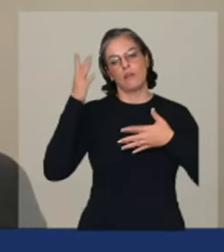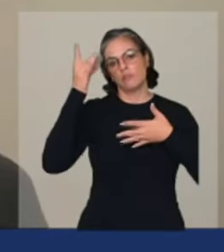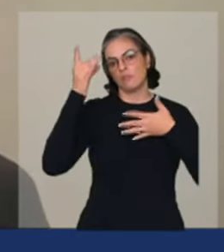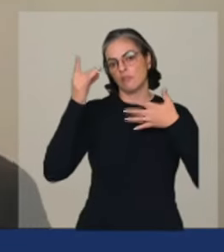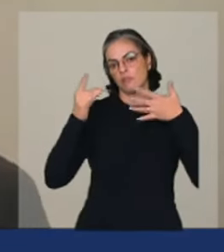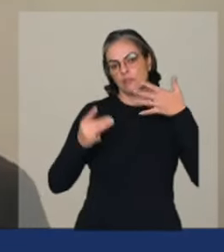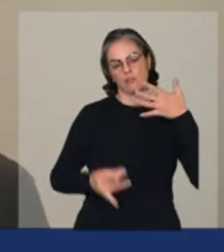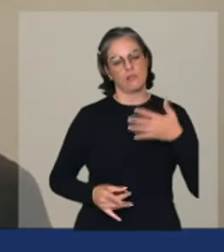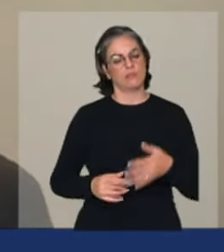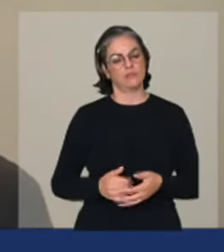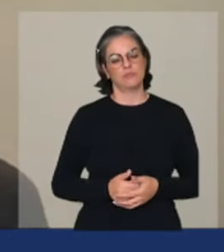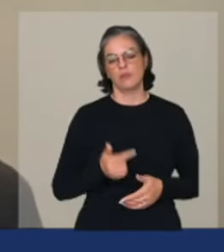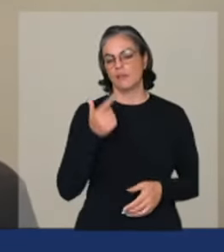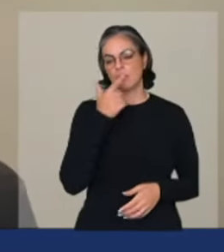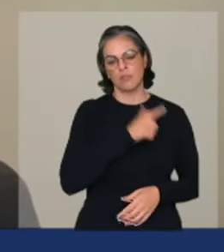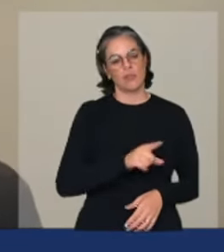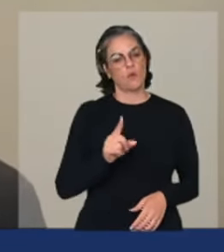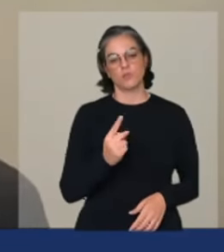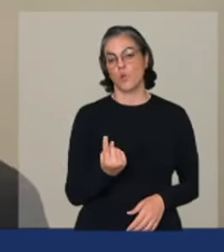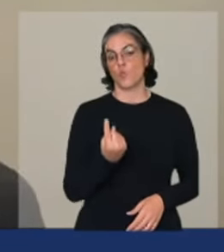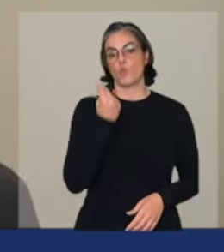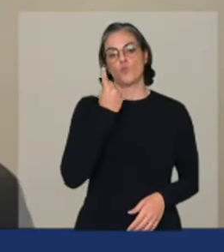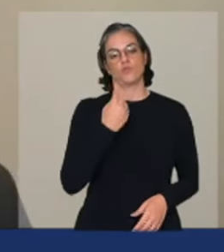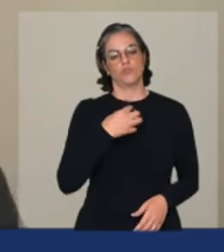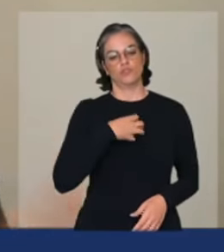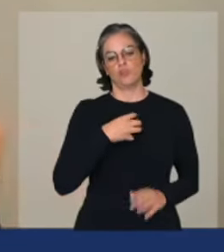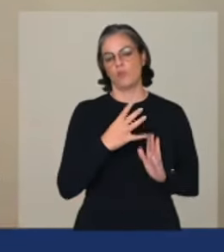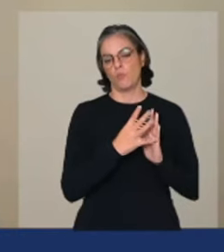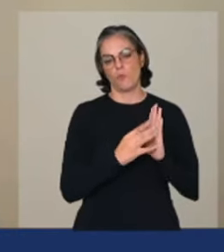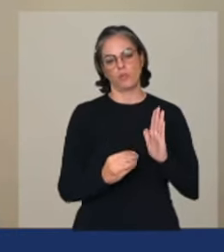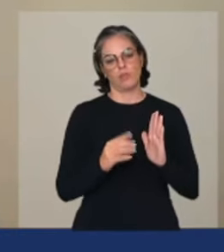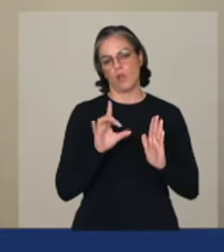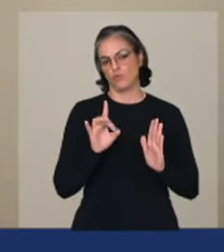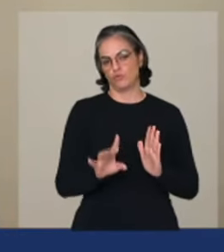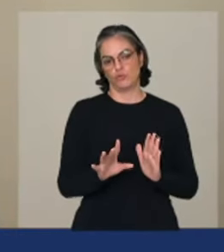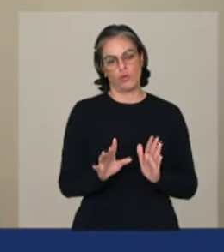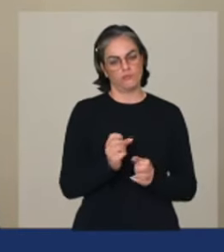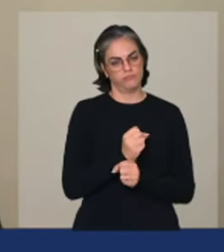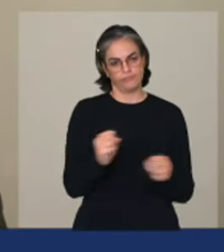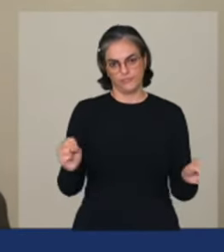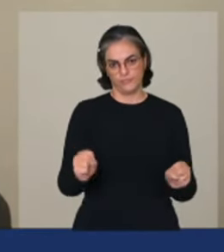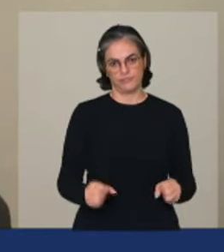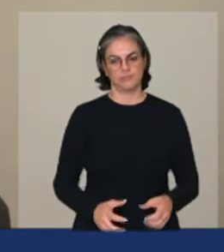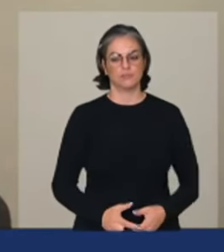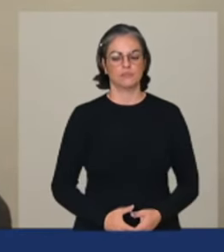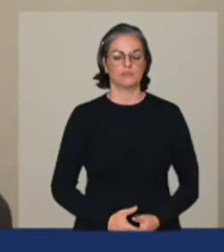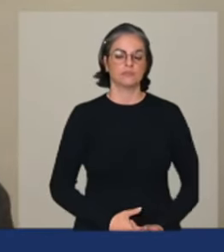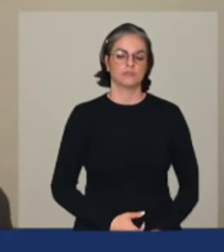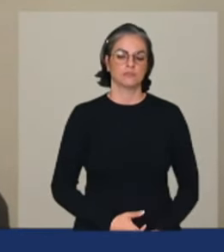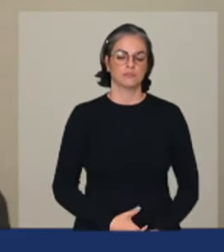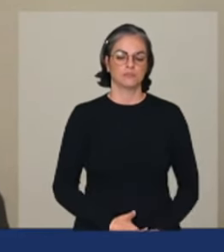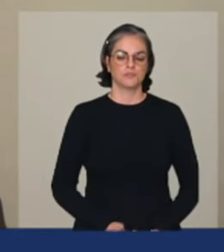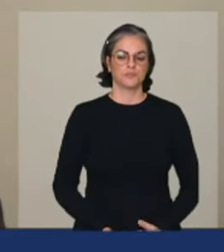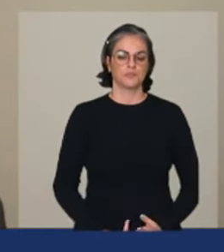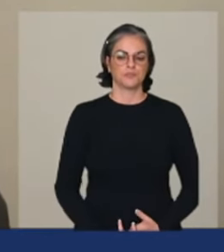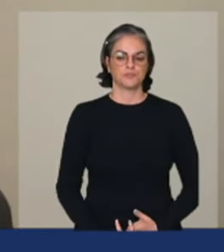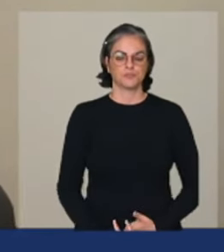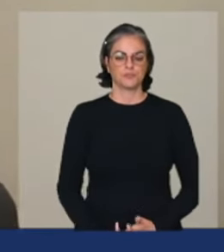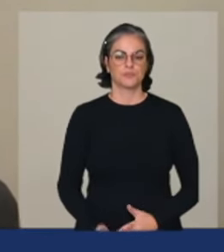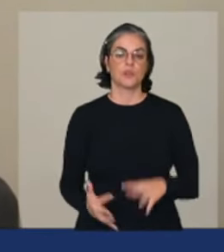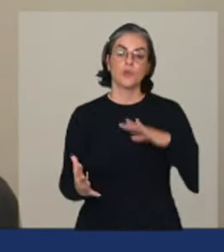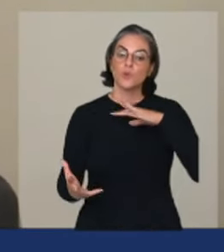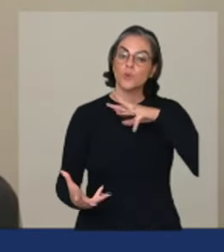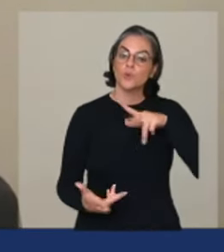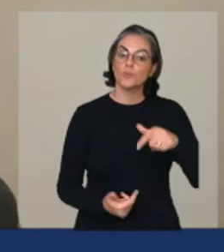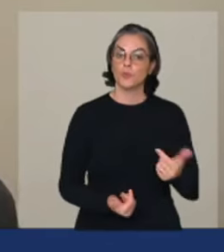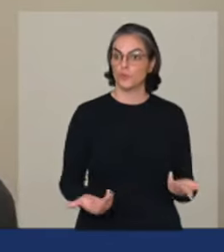no campo um único modelo agrícola portanto o mundo o Brasil e nesse momento histórico que